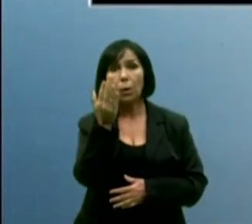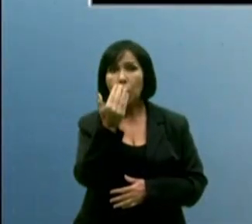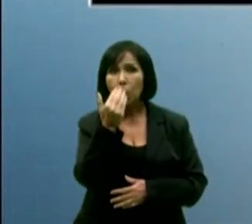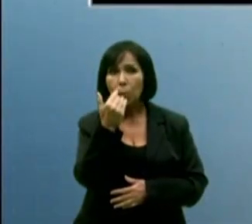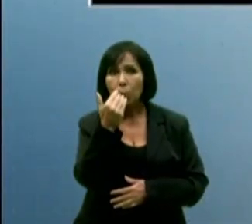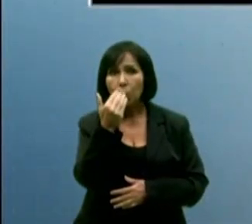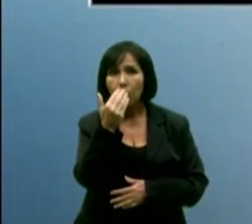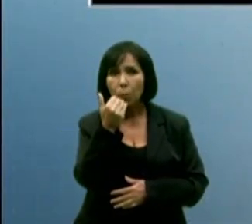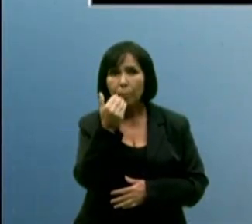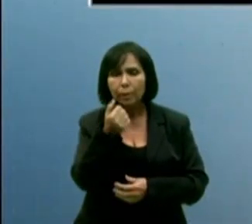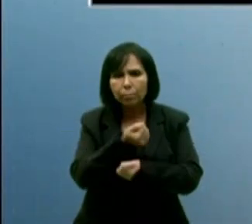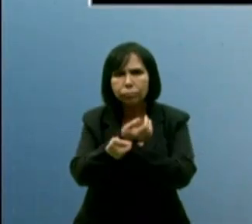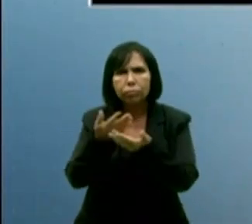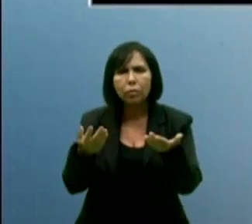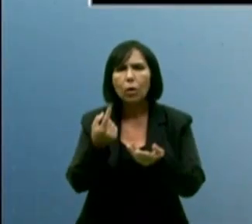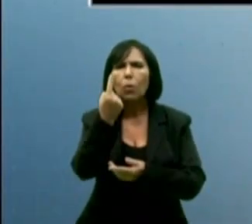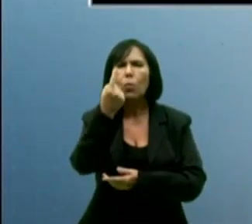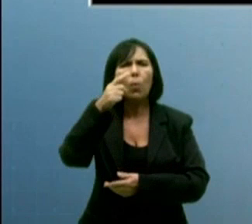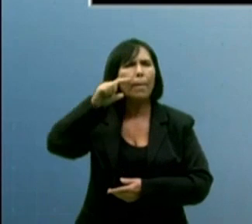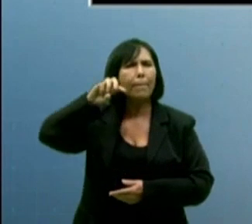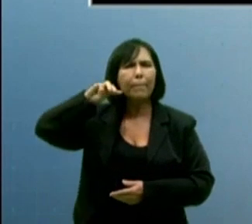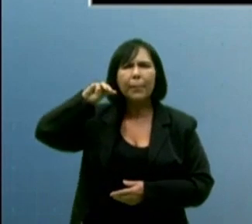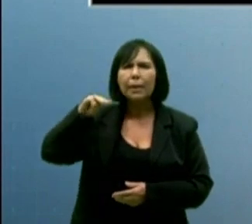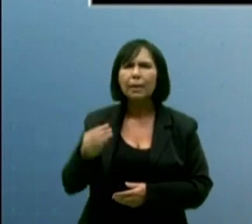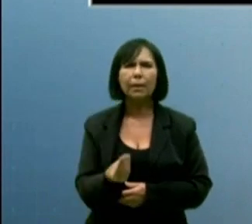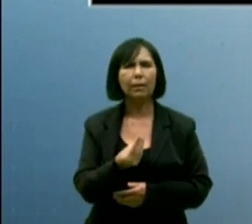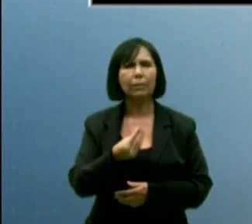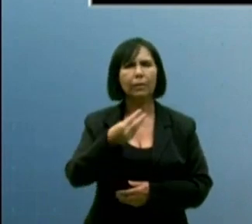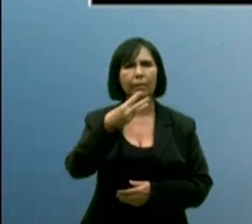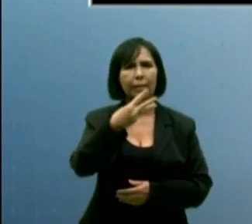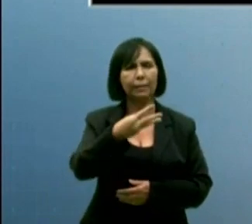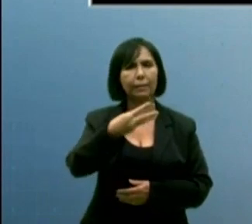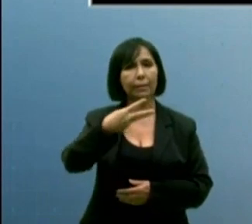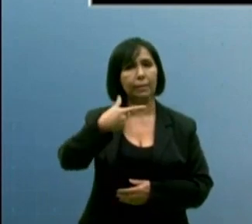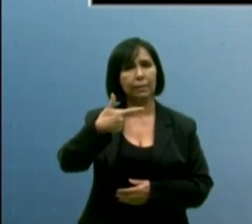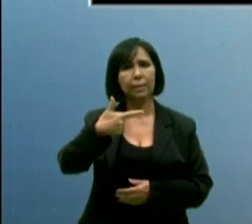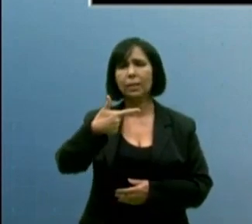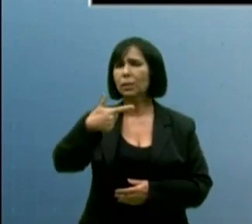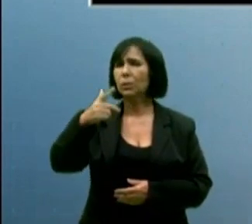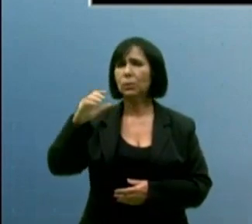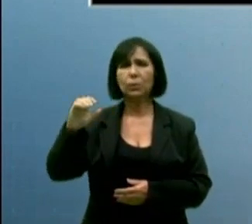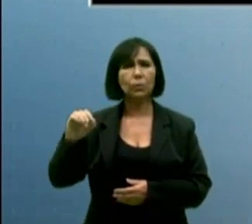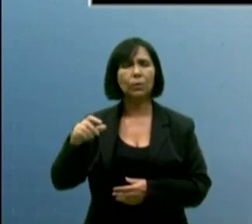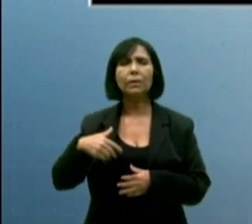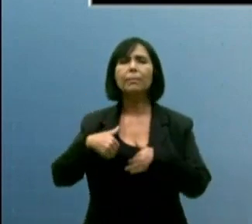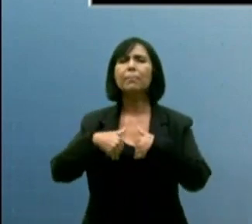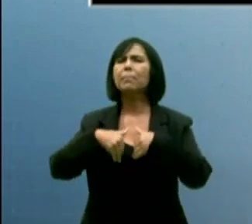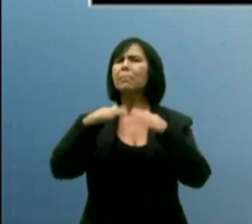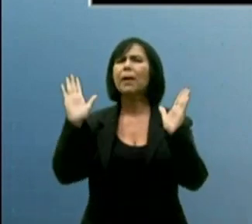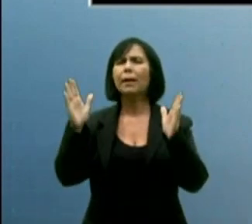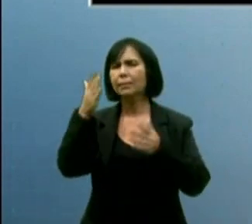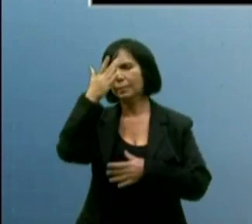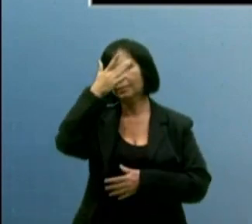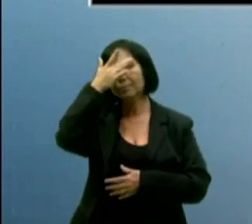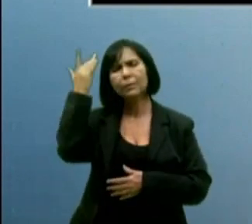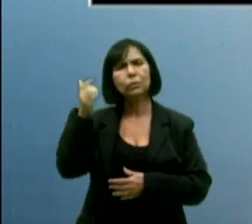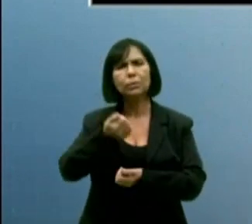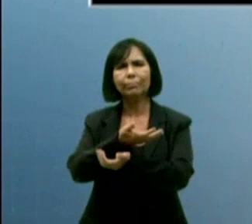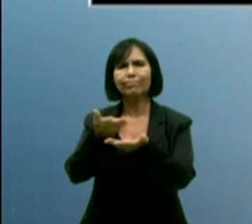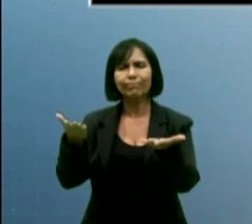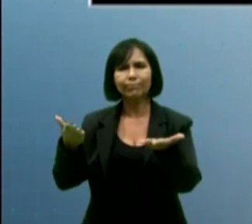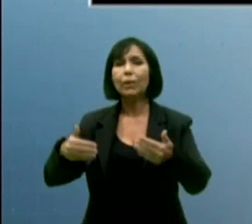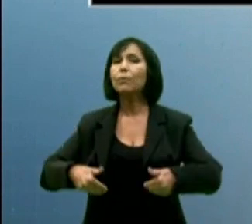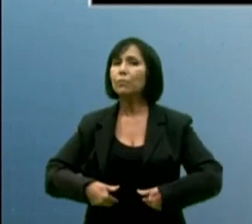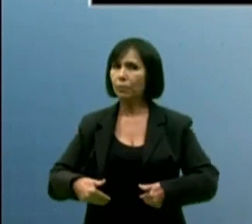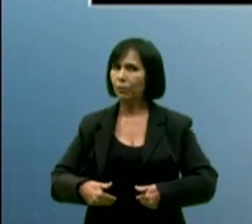Paraíba distribui 1 milhão 312 mil refeições todos os meses para quem passa fome. Só quem